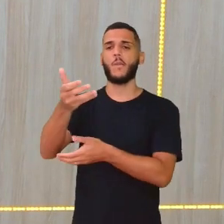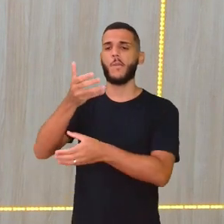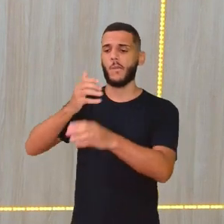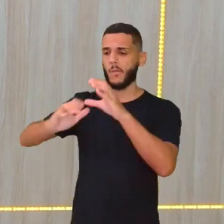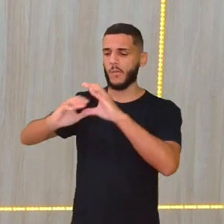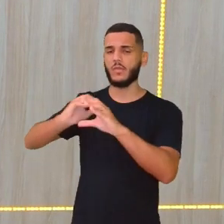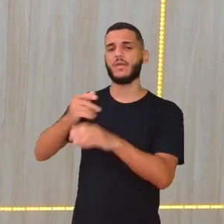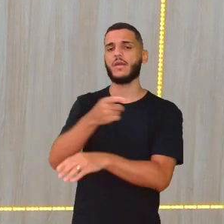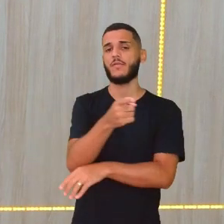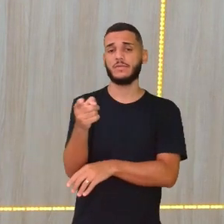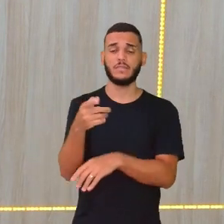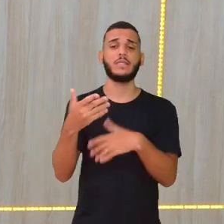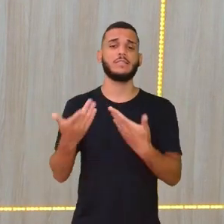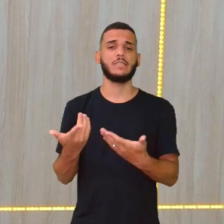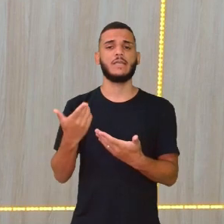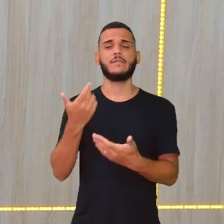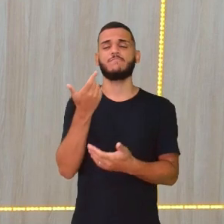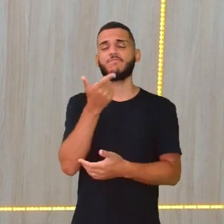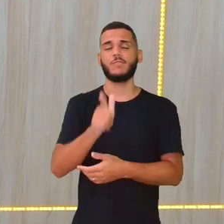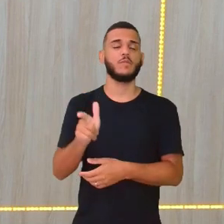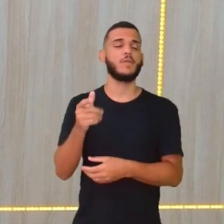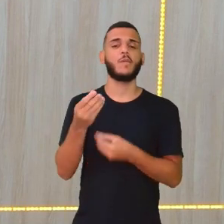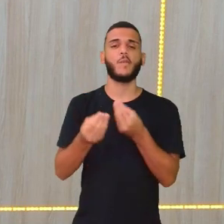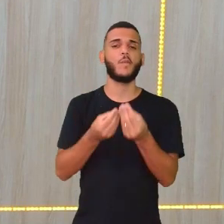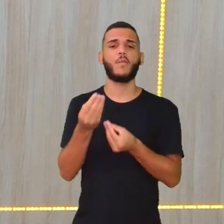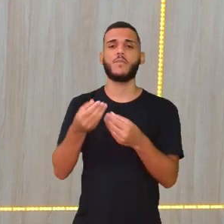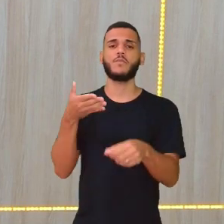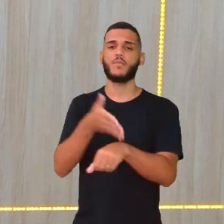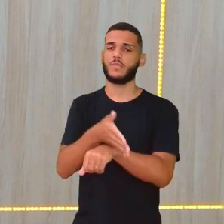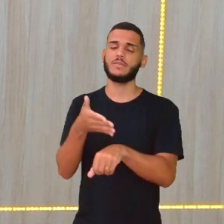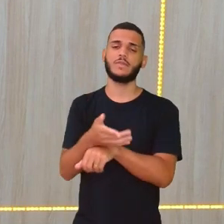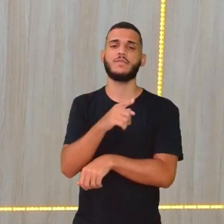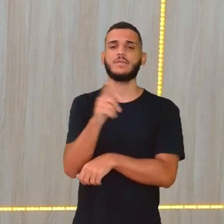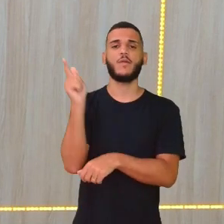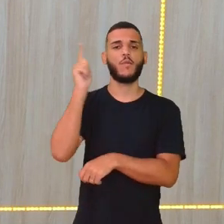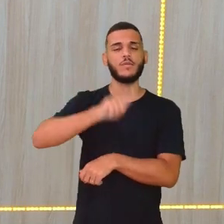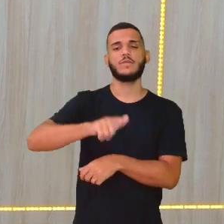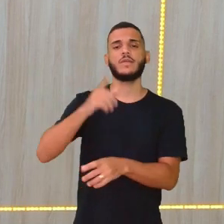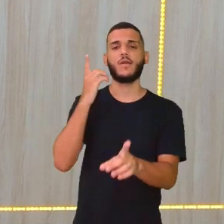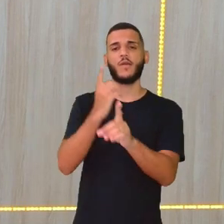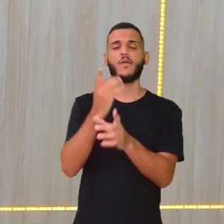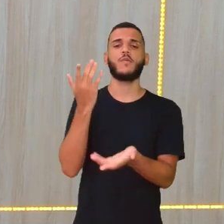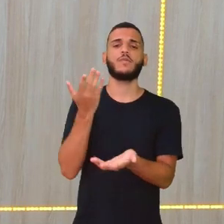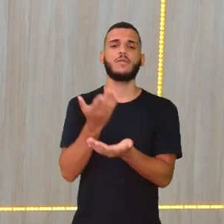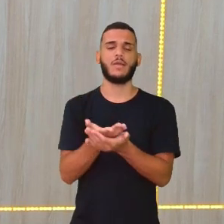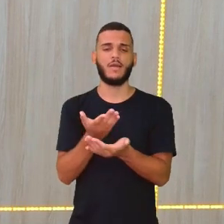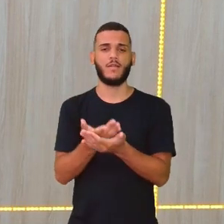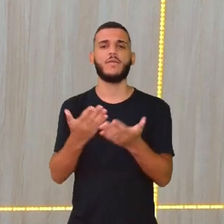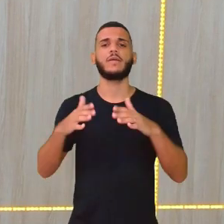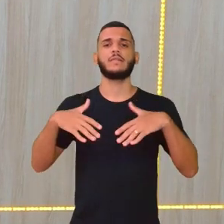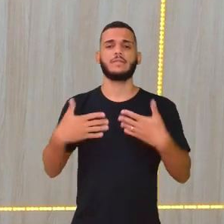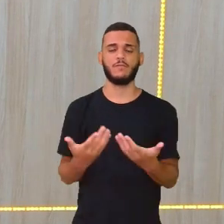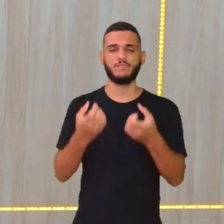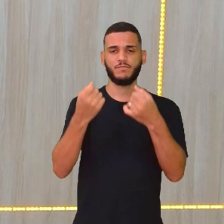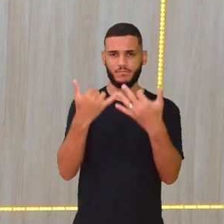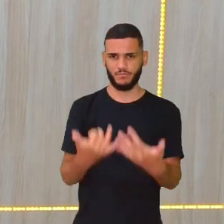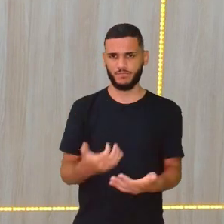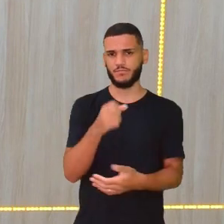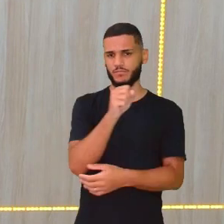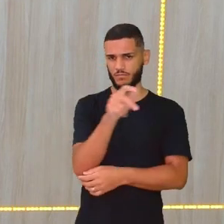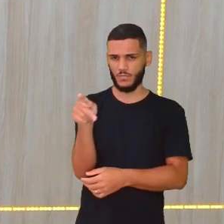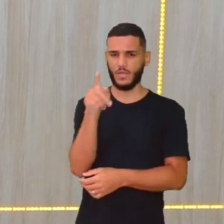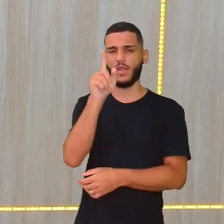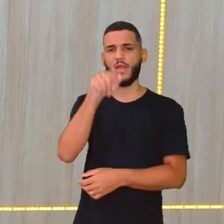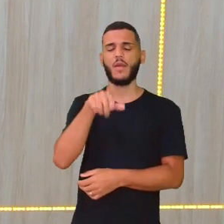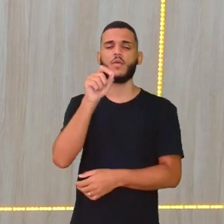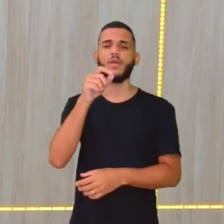o QR Code, daqui a pouco eu vou explicar como é que vocês conseguem achar essa aula. Mas, por enquanto, vamos falar do aplicativo, que é